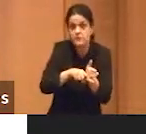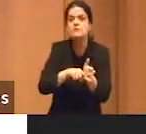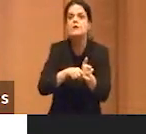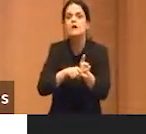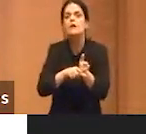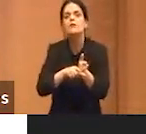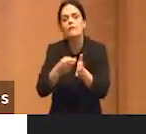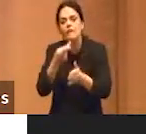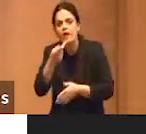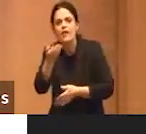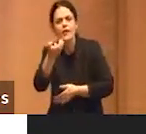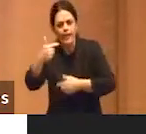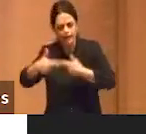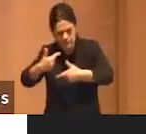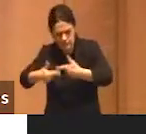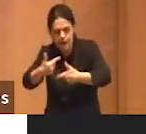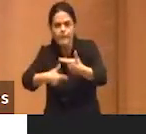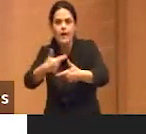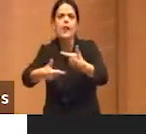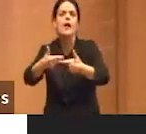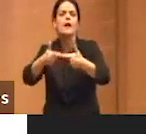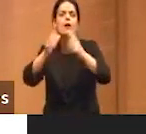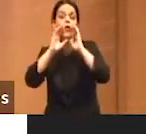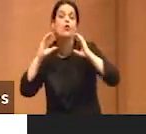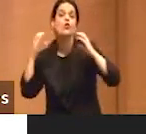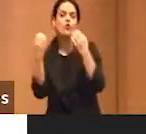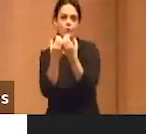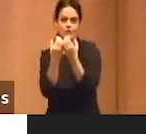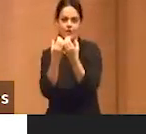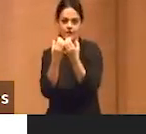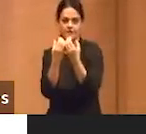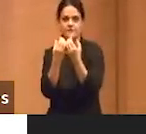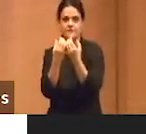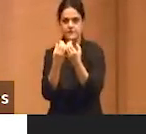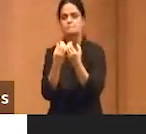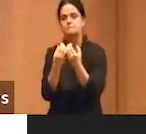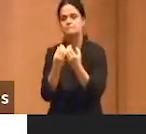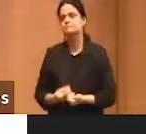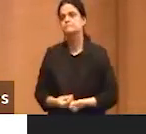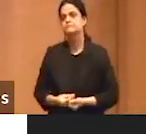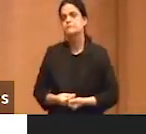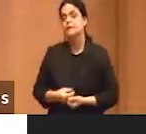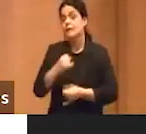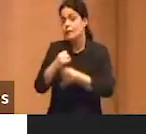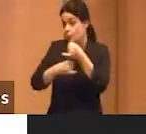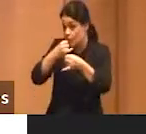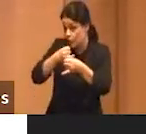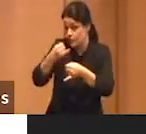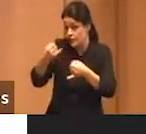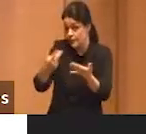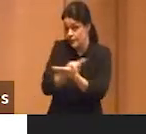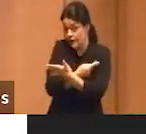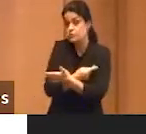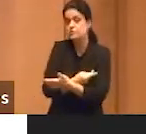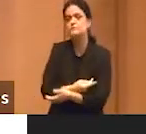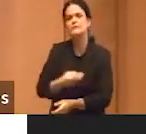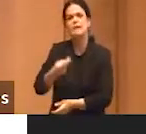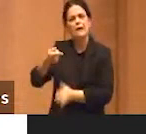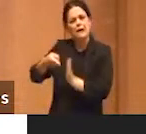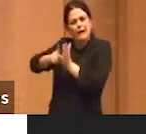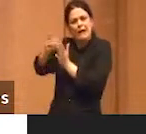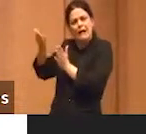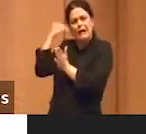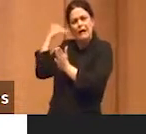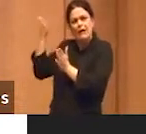teve um edital sobre conferências na web. Muito antes de pandemia, o Laboratório de